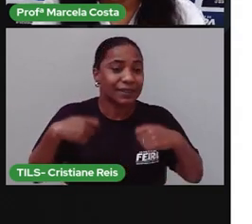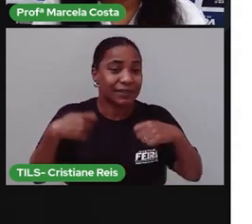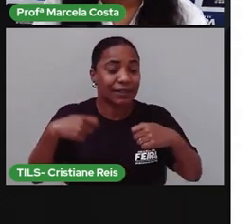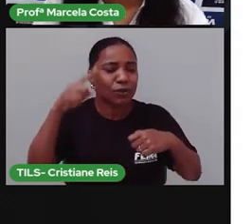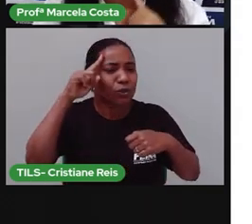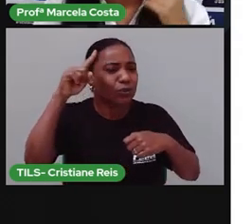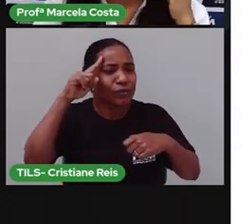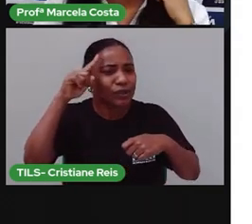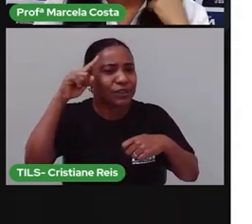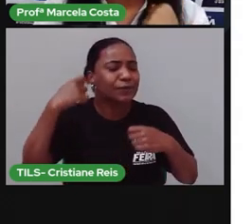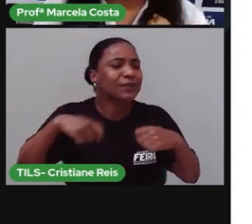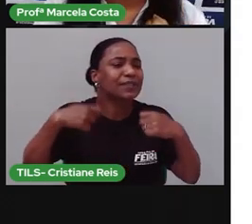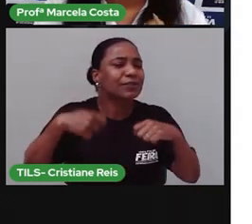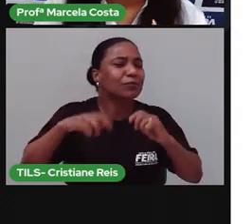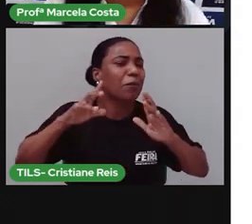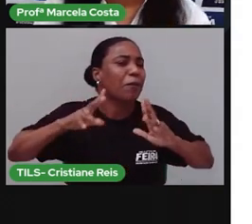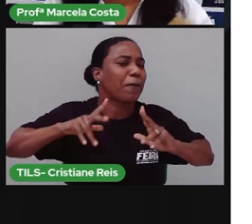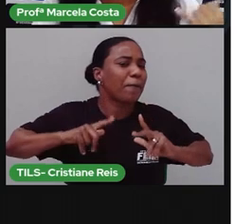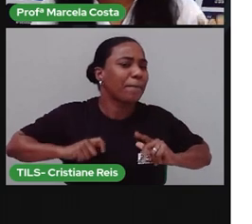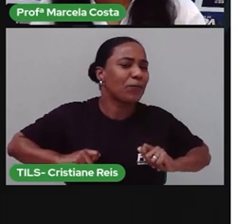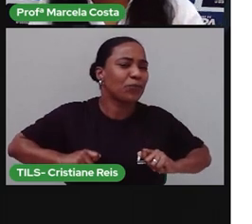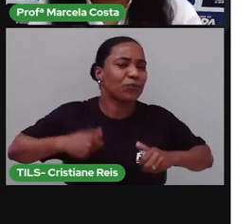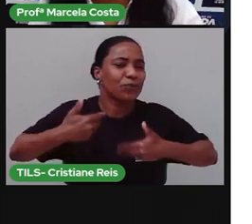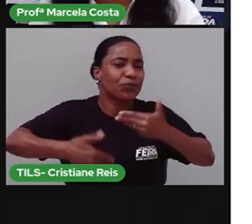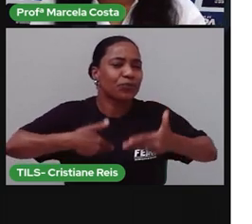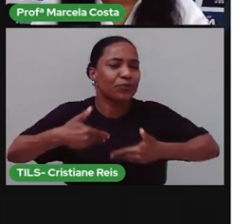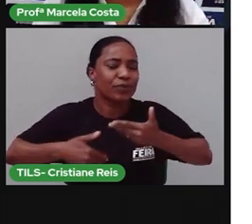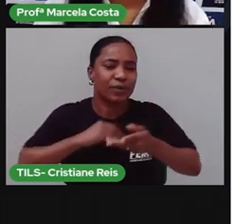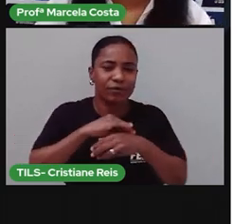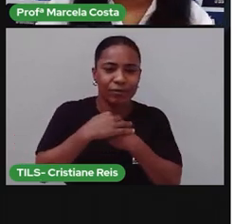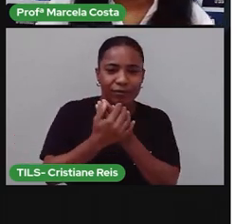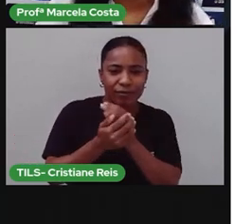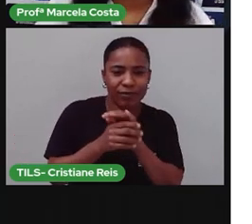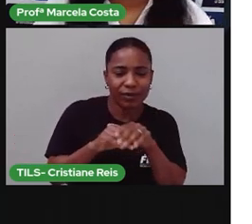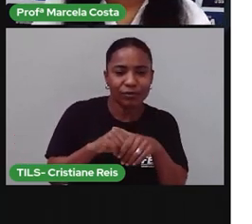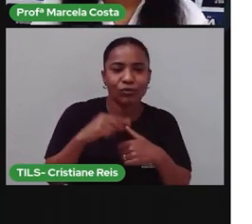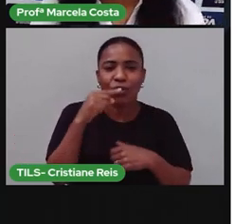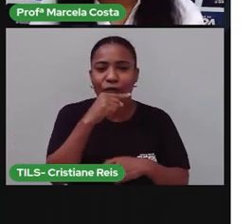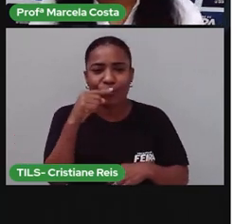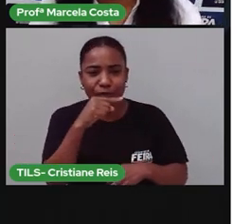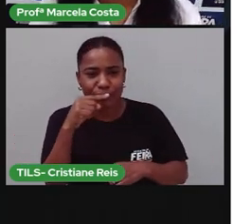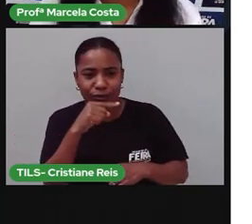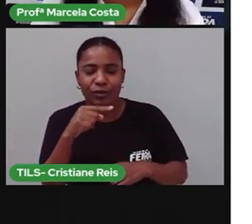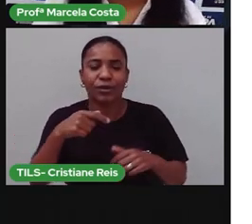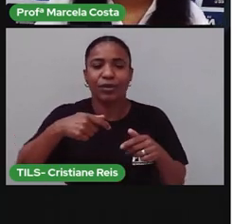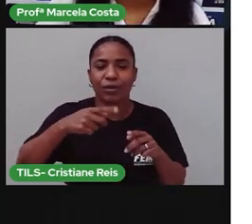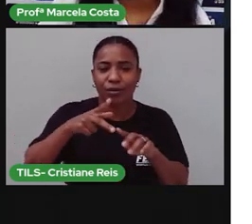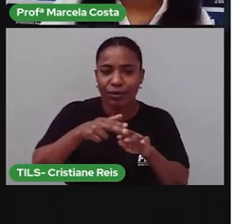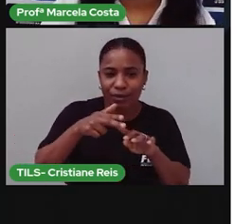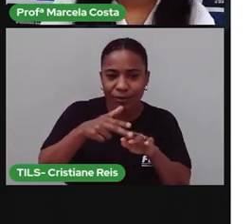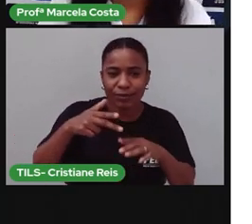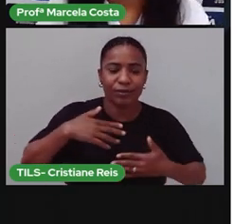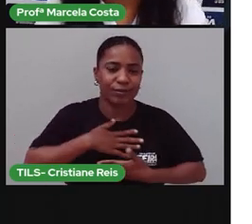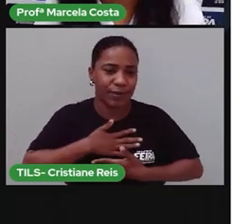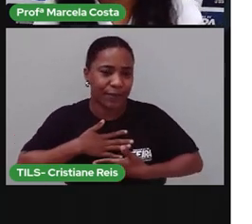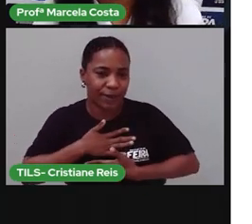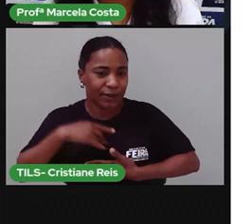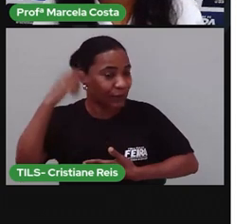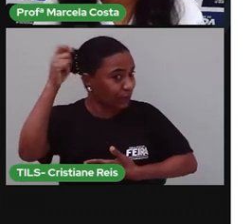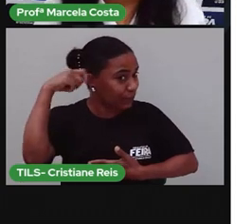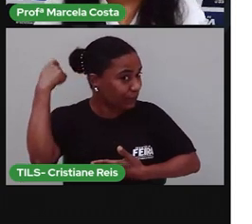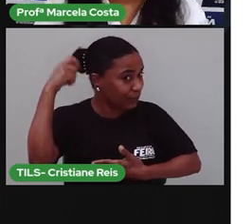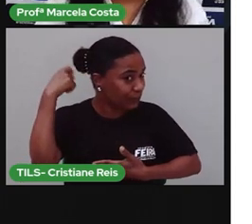fazer aqui do lado. Lavar as mãos, escovar os dentes, cortar a unha, tomar banho, pentear os